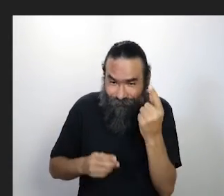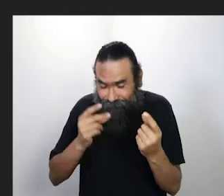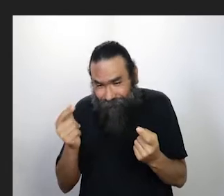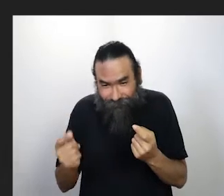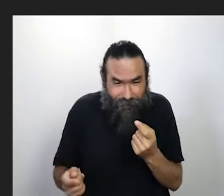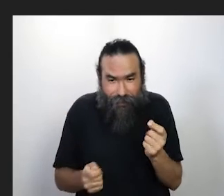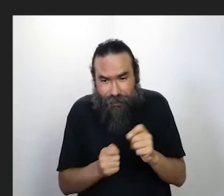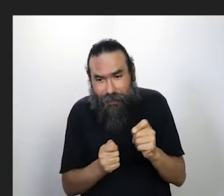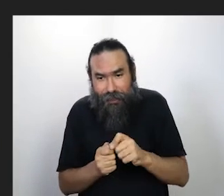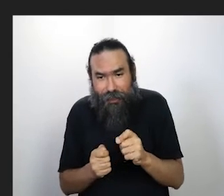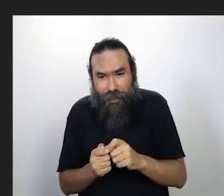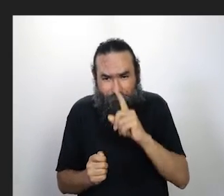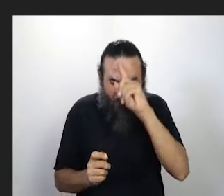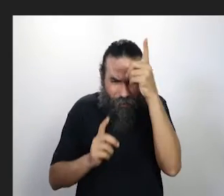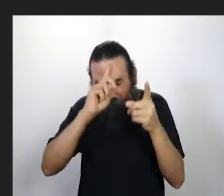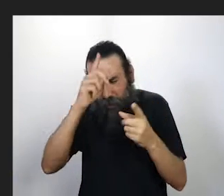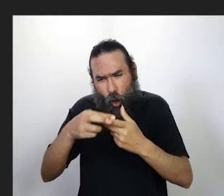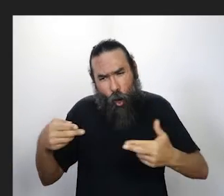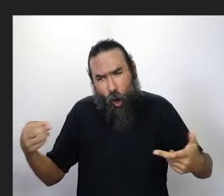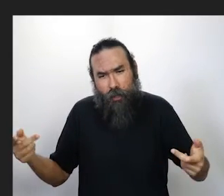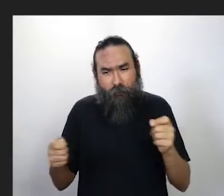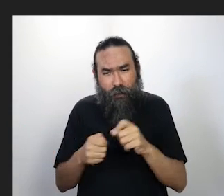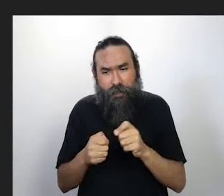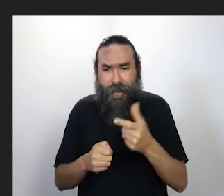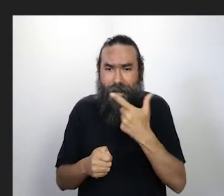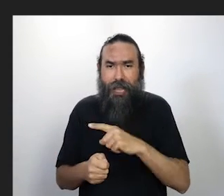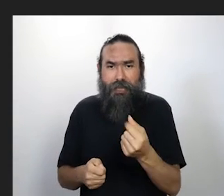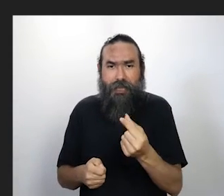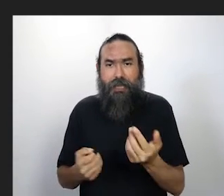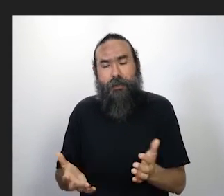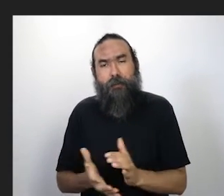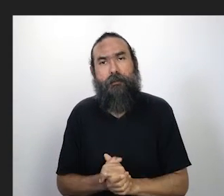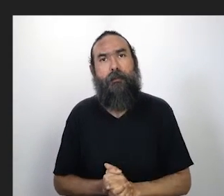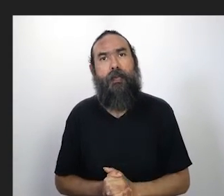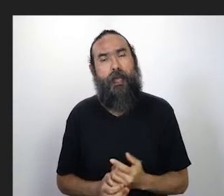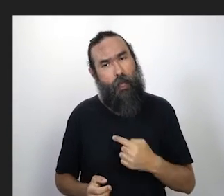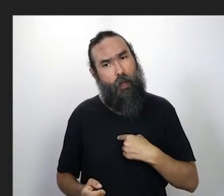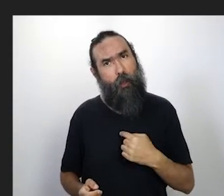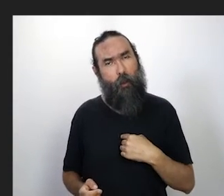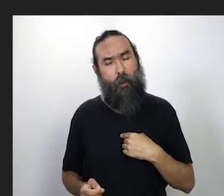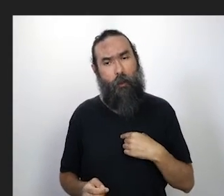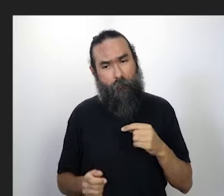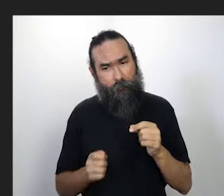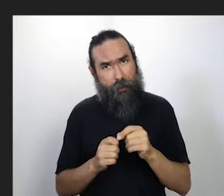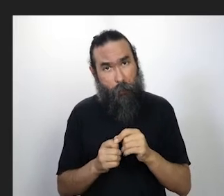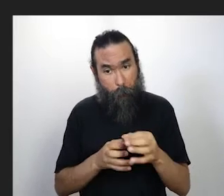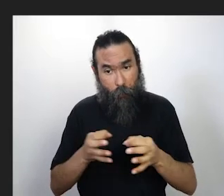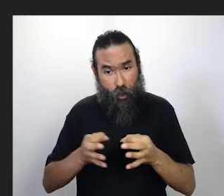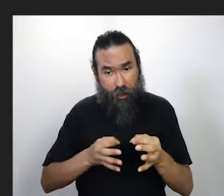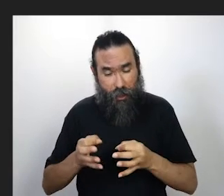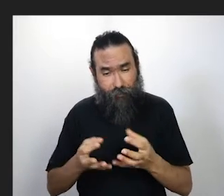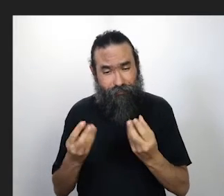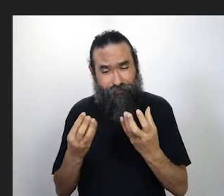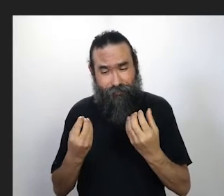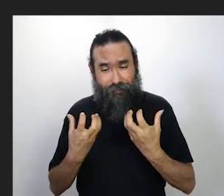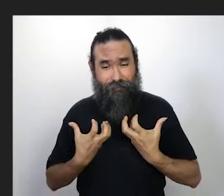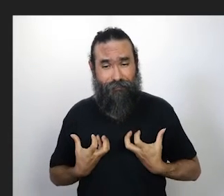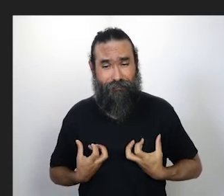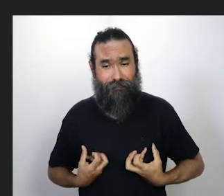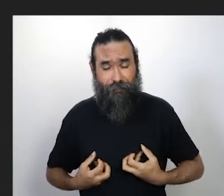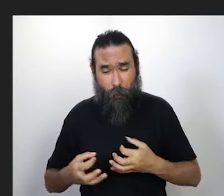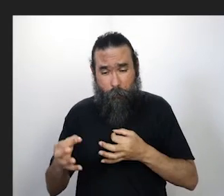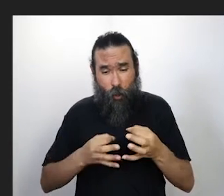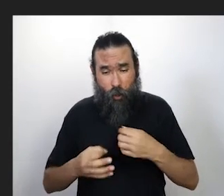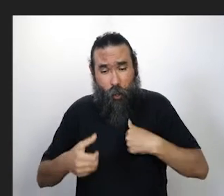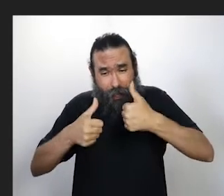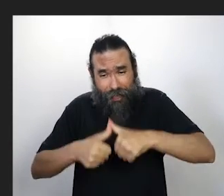a gente começa a inventar realmente coisas e eu, eu tinha o projeto que mais me entristeceu de